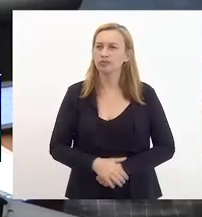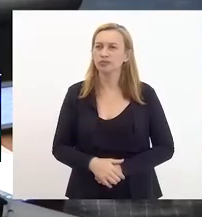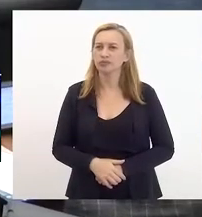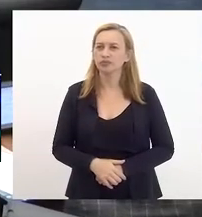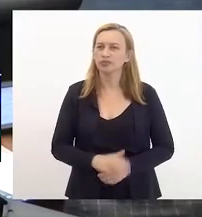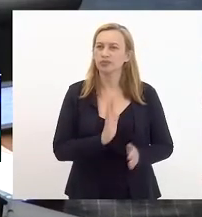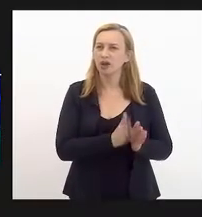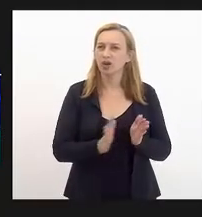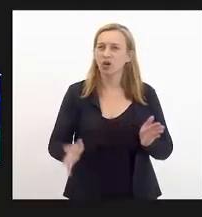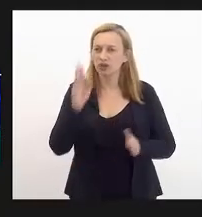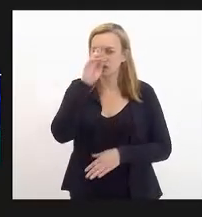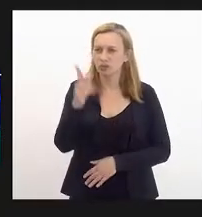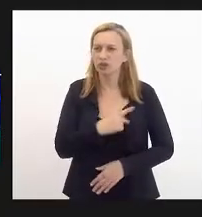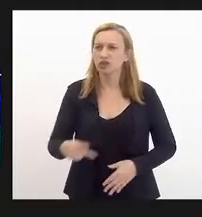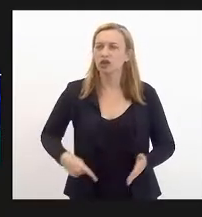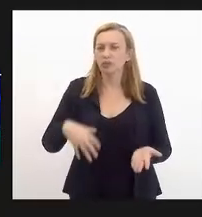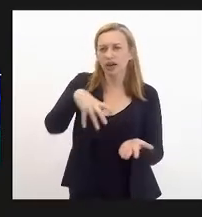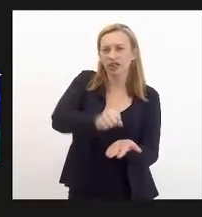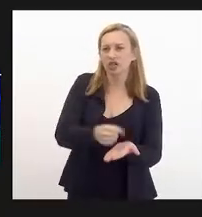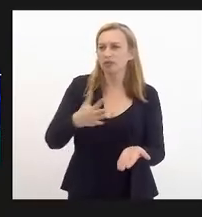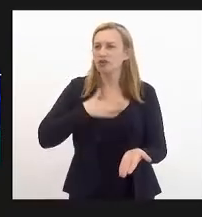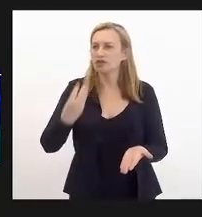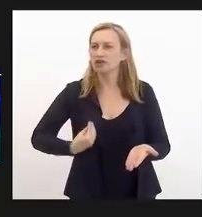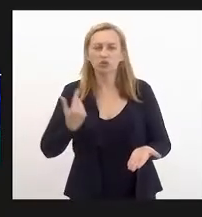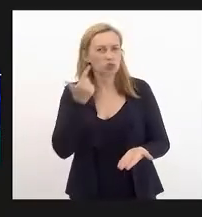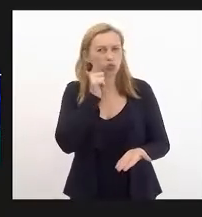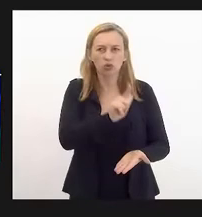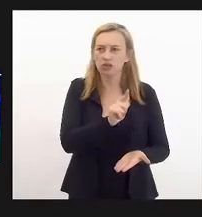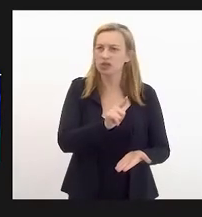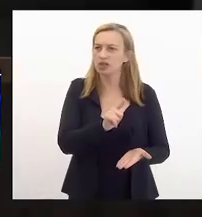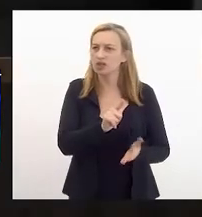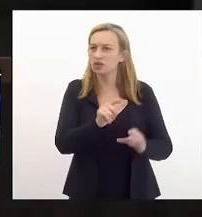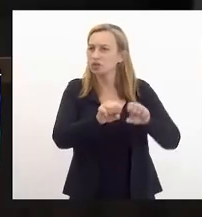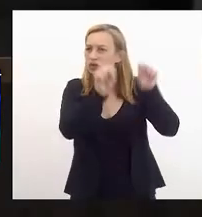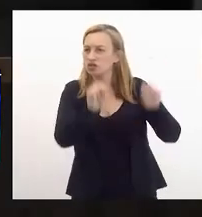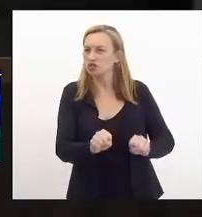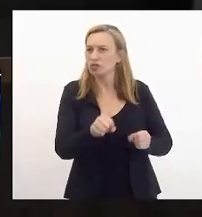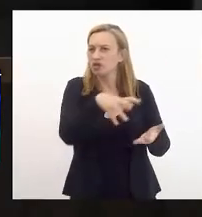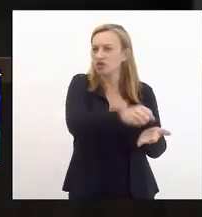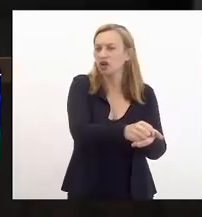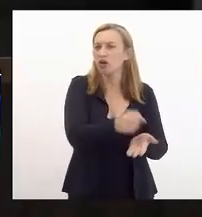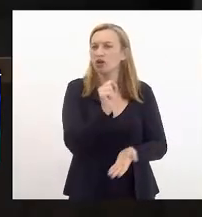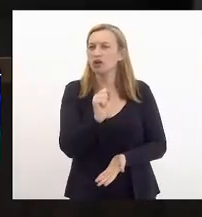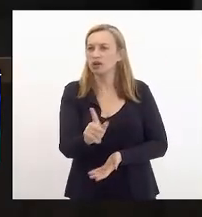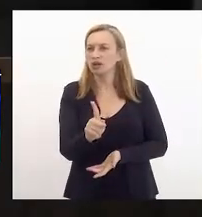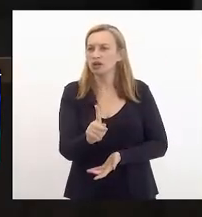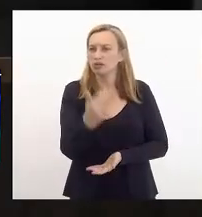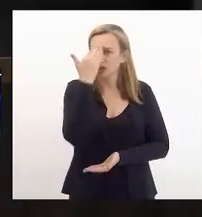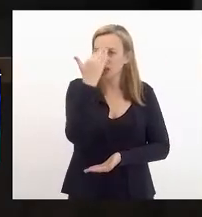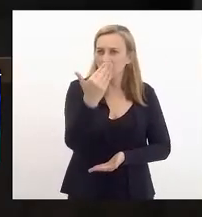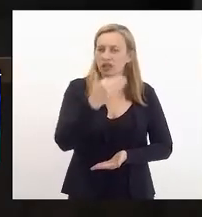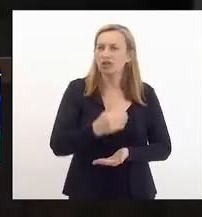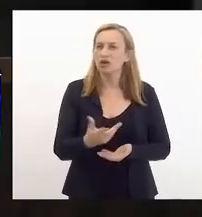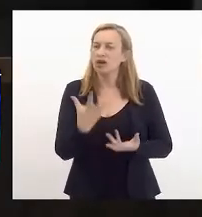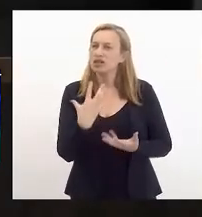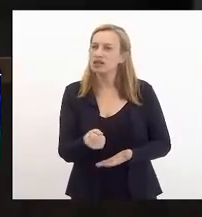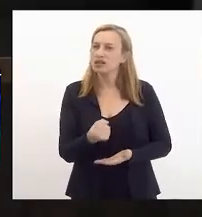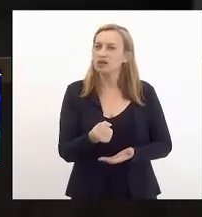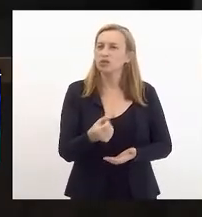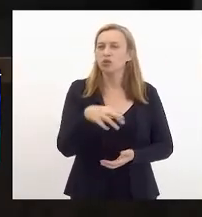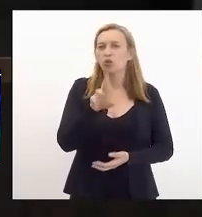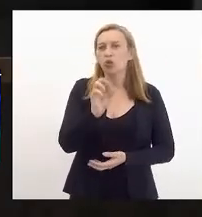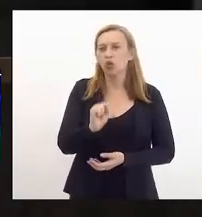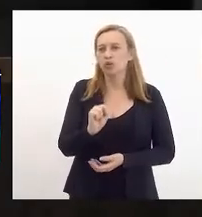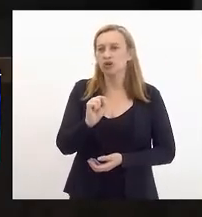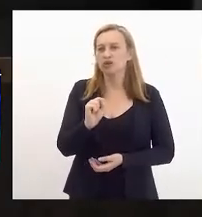Pela ordem, presidente. Só para registrar minha presença, que eu não estou conseguindo registrar pelo sistema. Ok. Obrigado. Favorável Rubens Bom